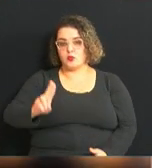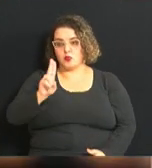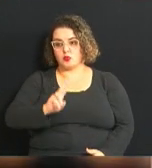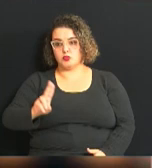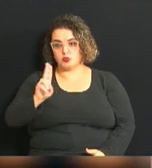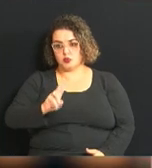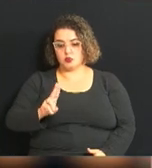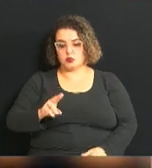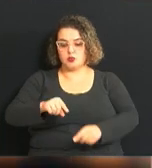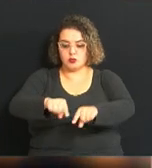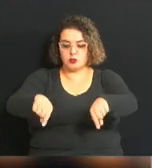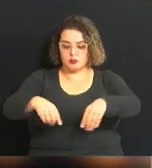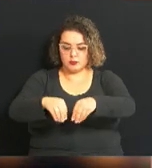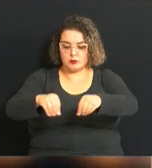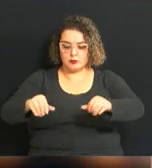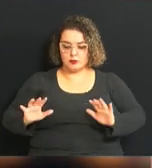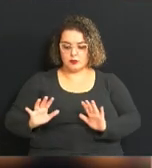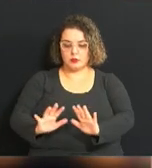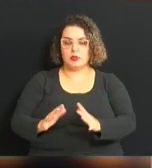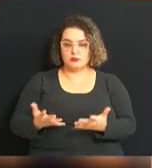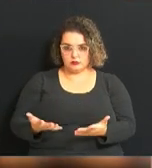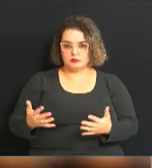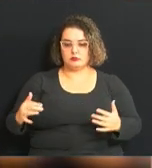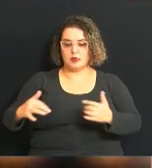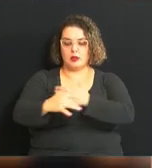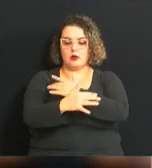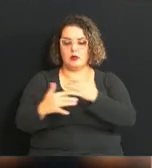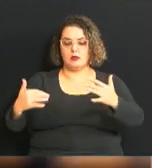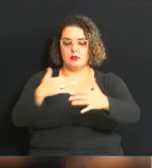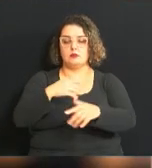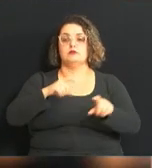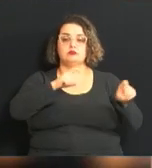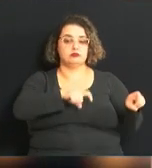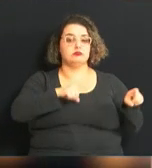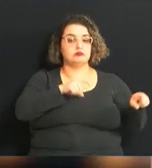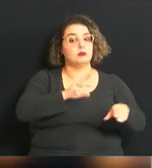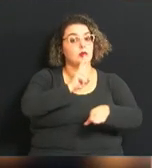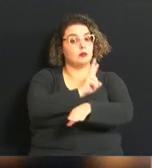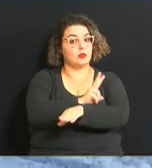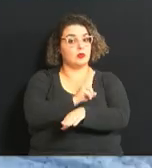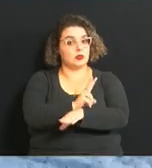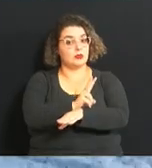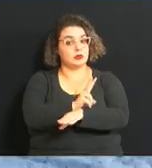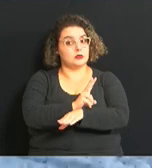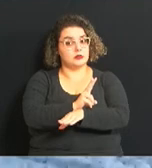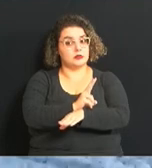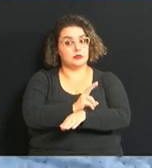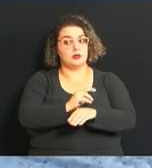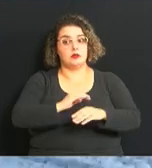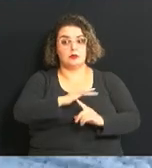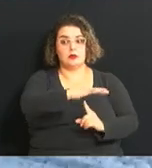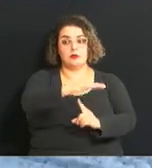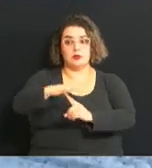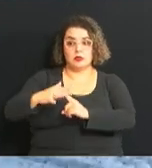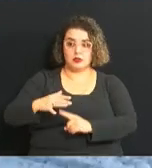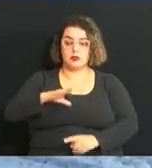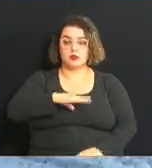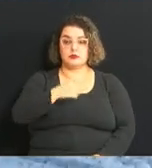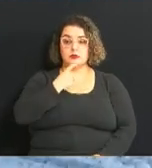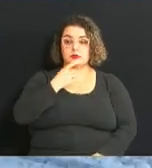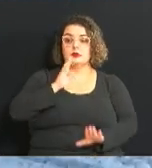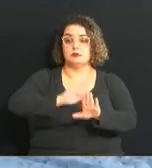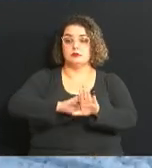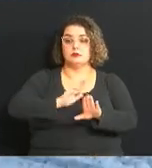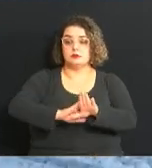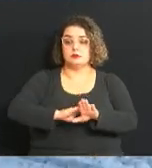uso do solo nas áreas rurais e urbanas da área de proteção ambiental de Campinas. Na prática, o projeto faz